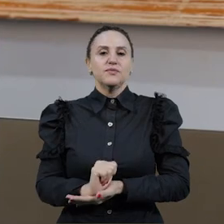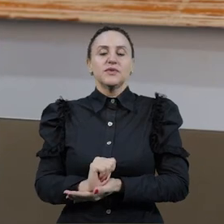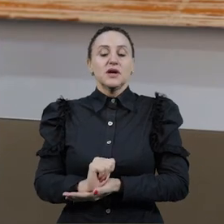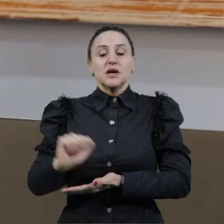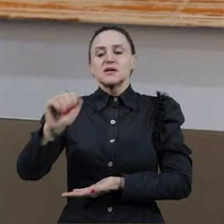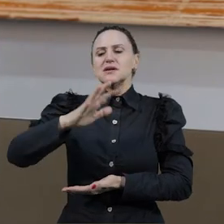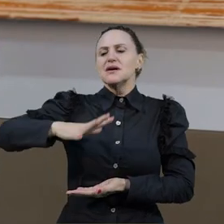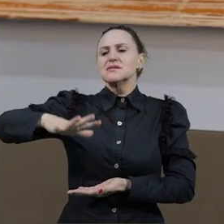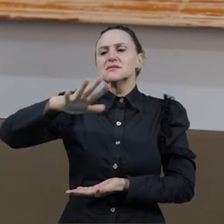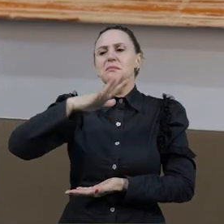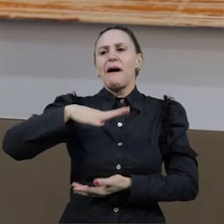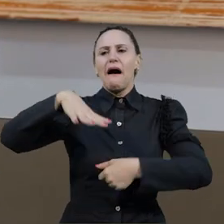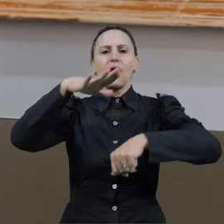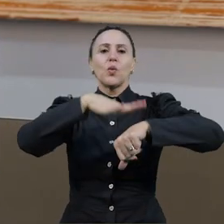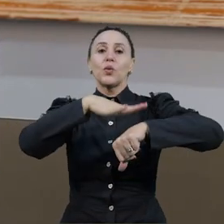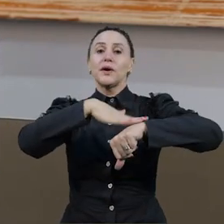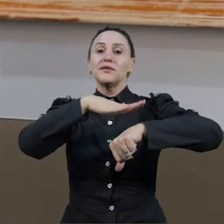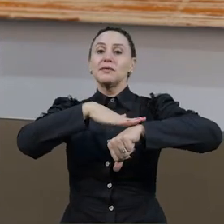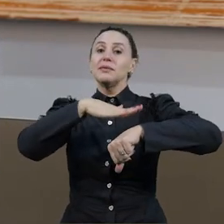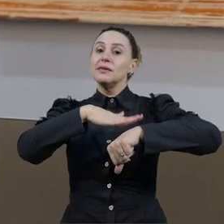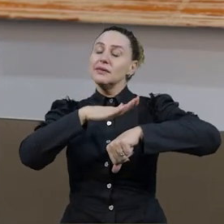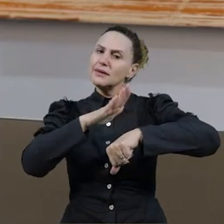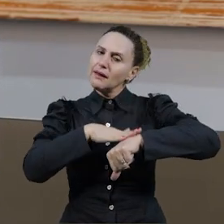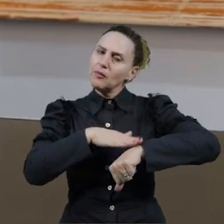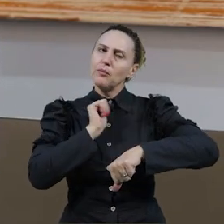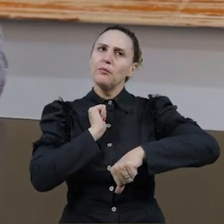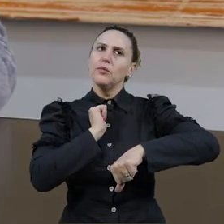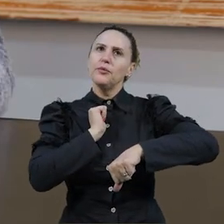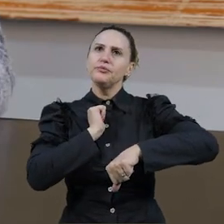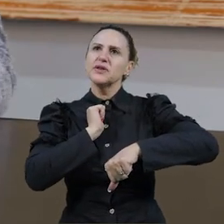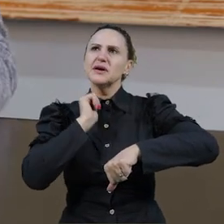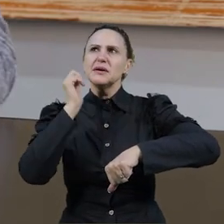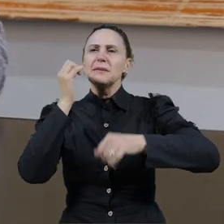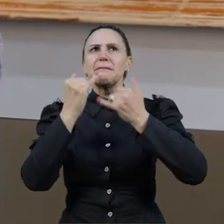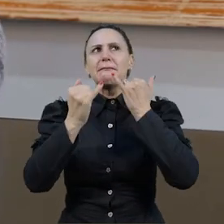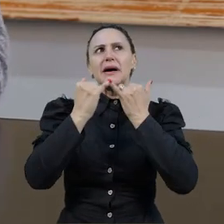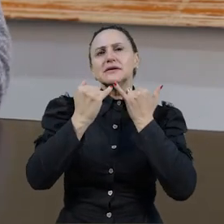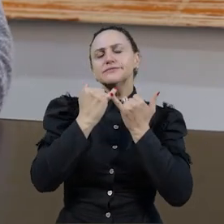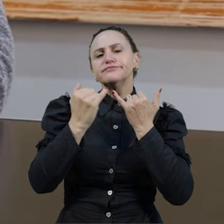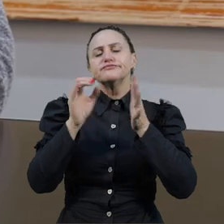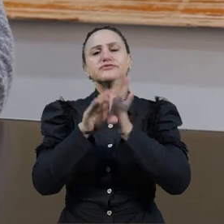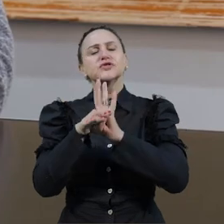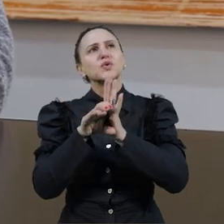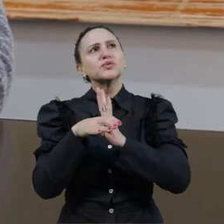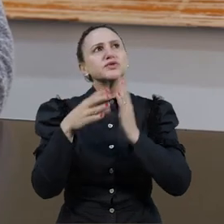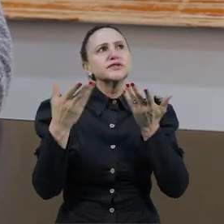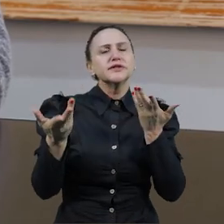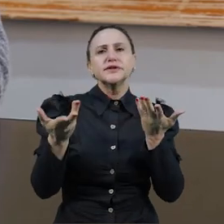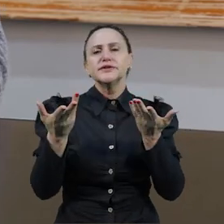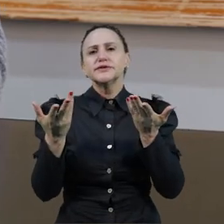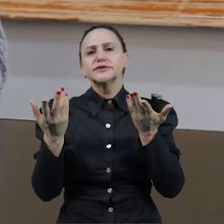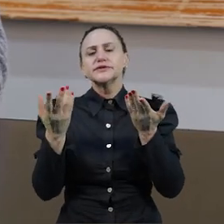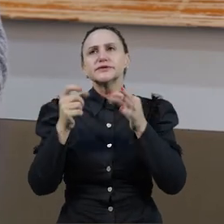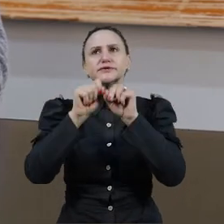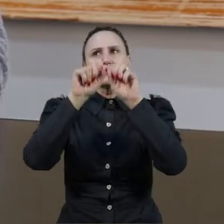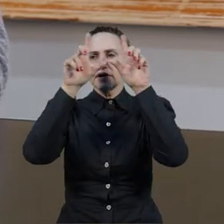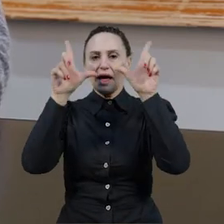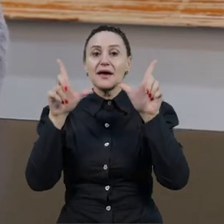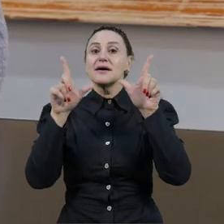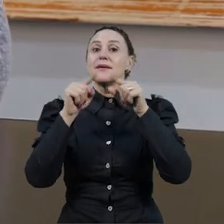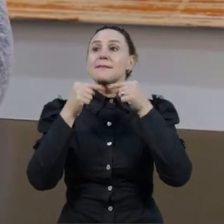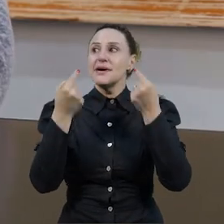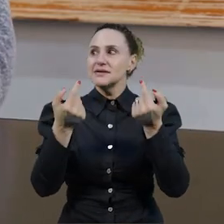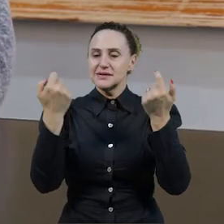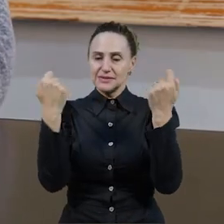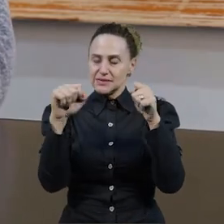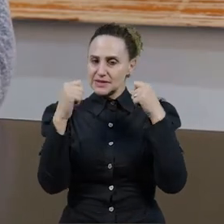que parecem ser conceitos tão óbvios, mas que têm uma importância fundamental e que precisam ser trabalhados